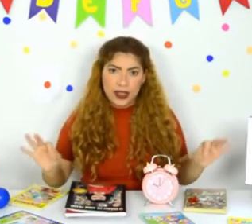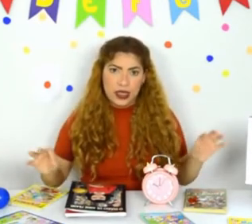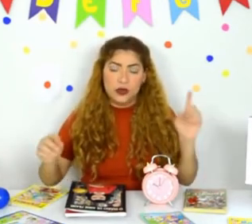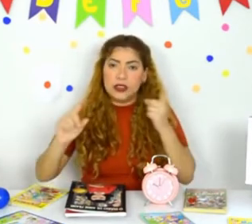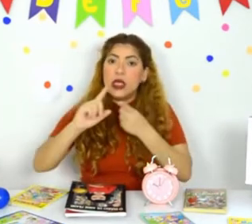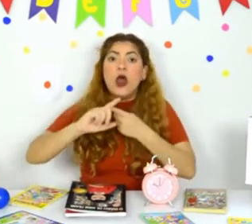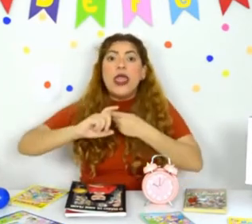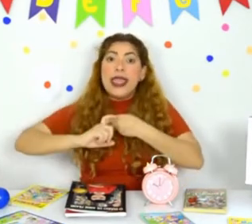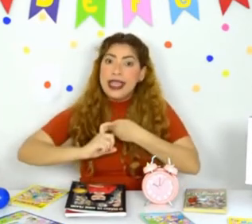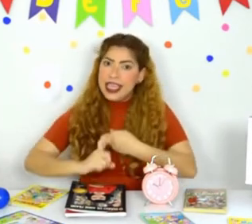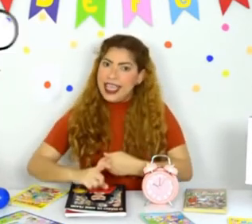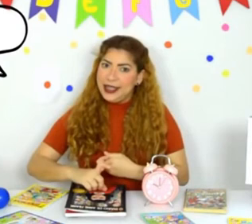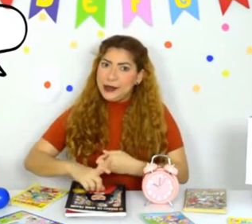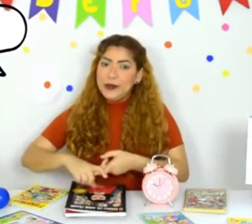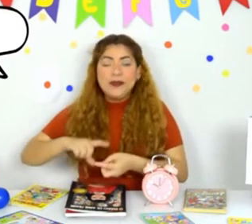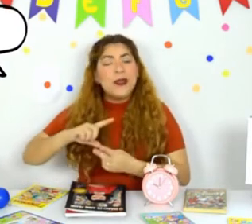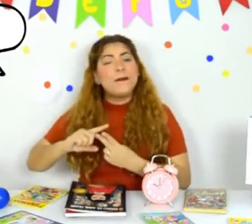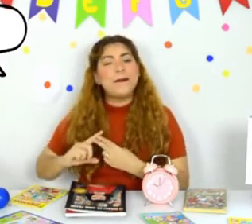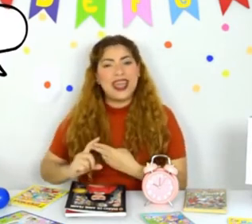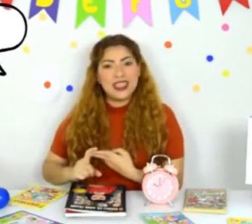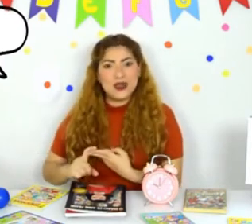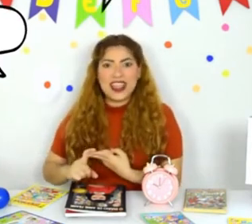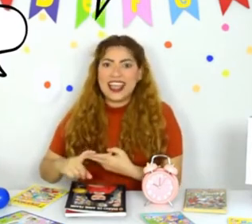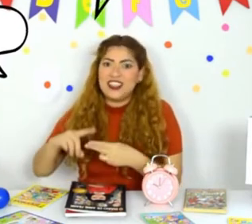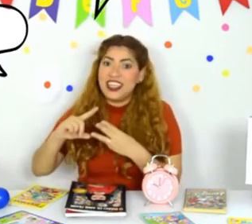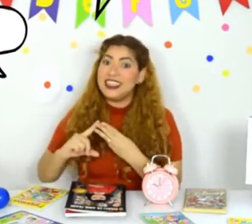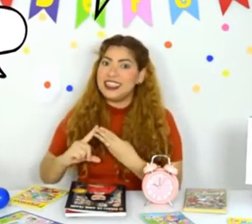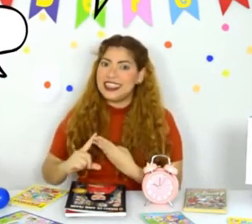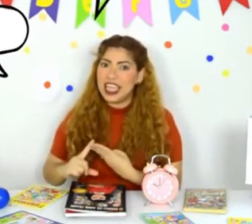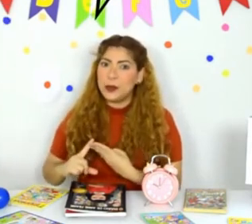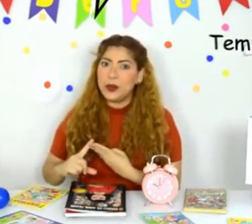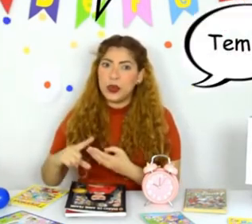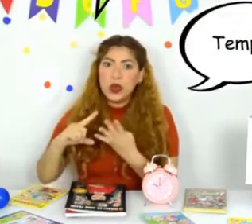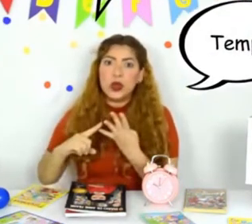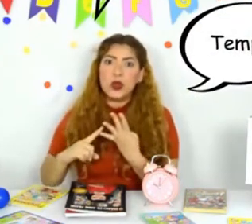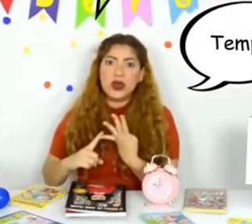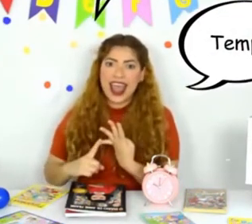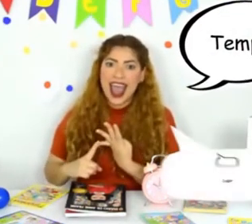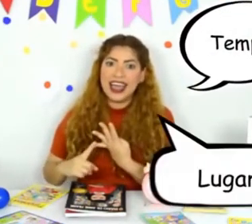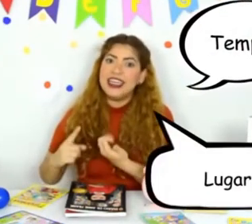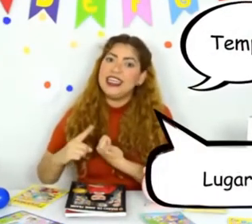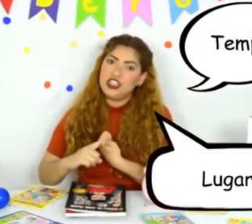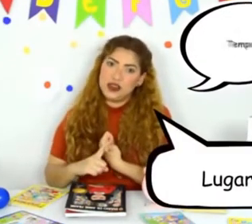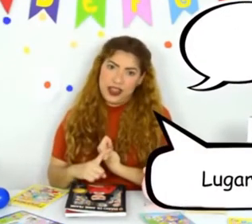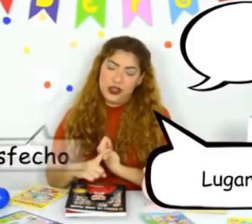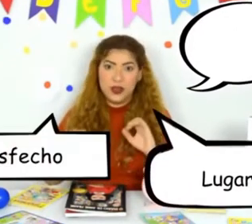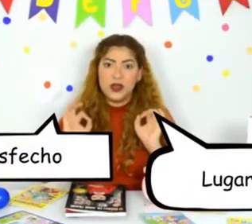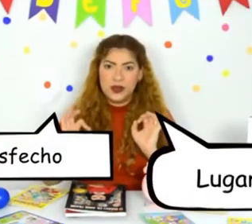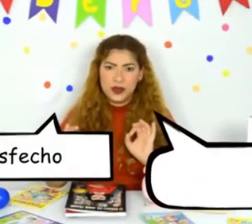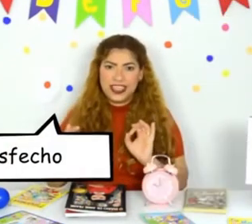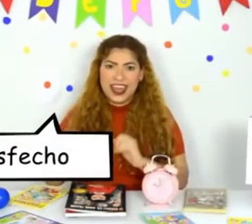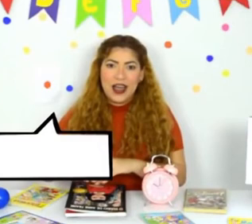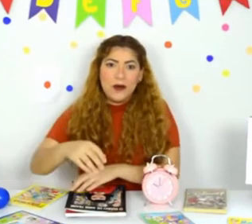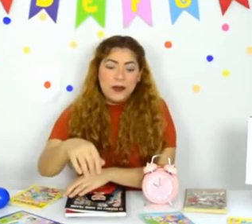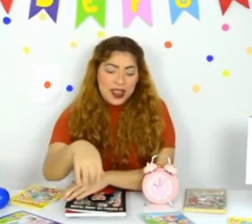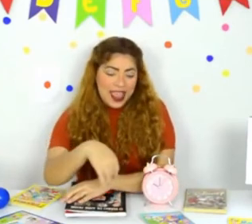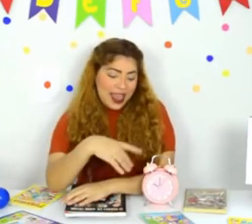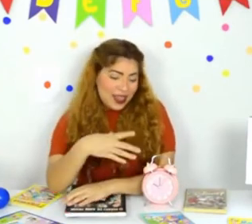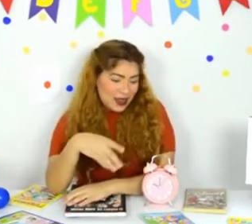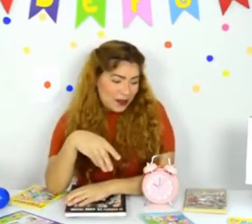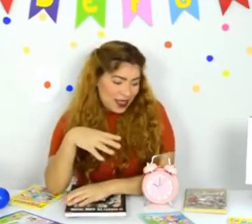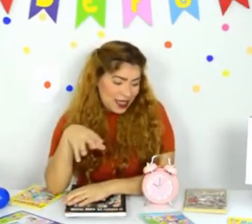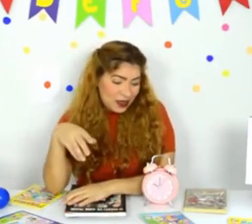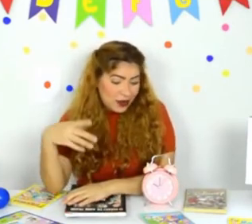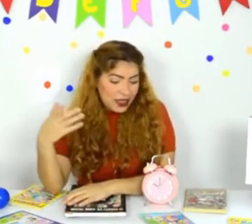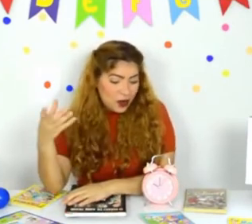história em quadrinhos, enredo, personagem, tempo, lugar e desfecho. No geral,